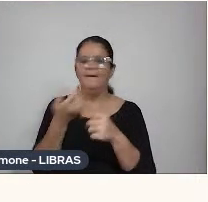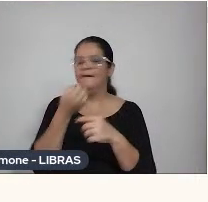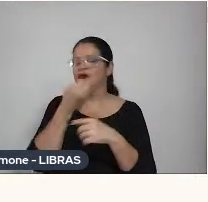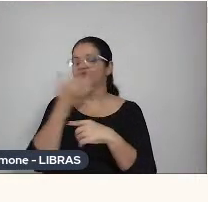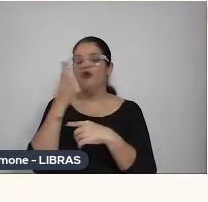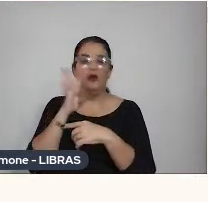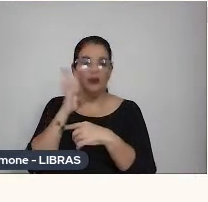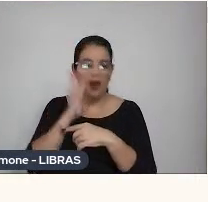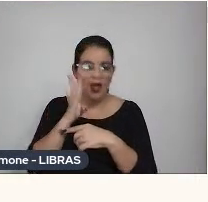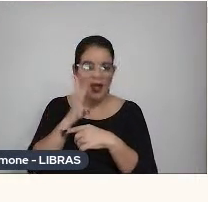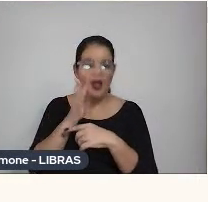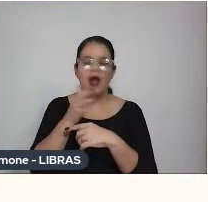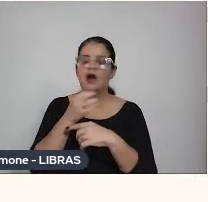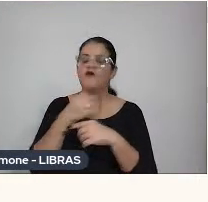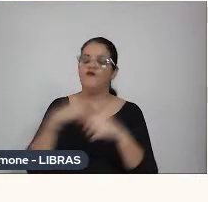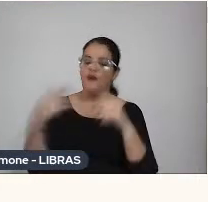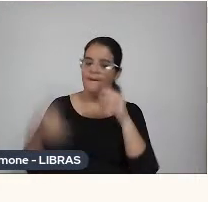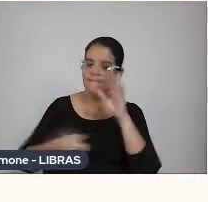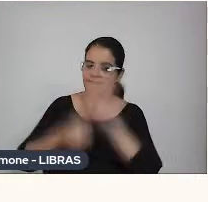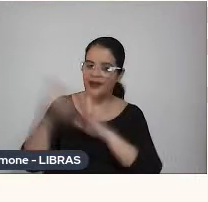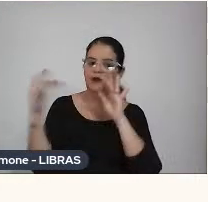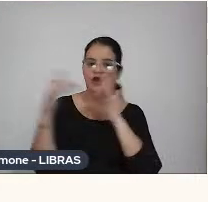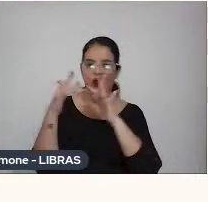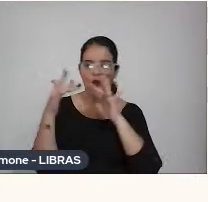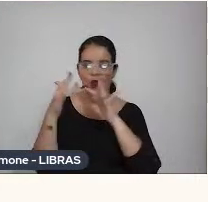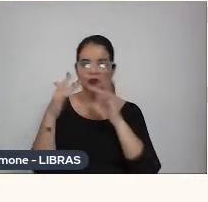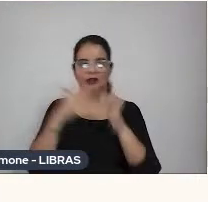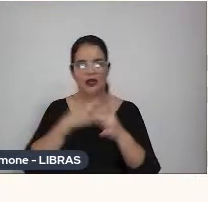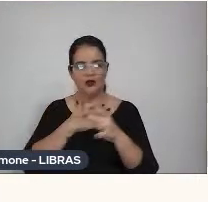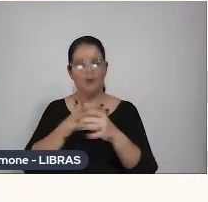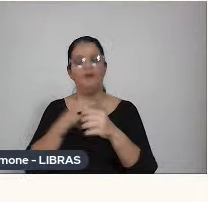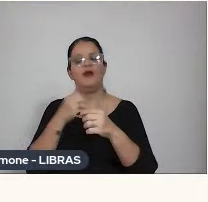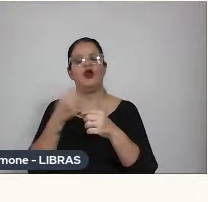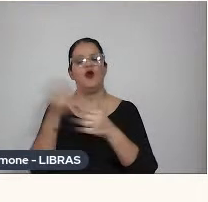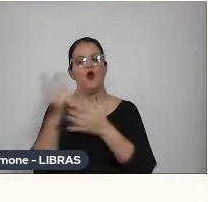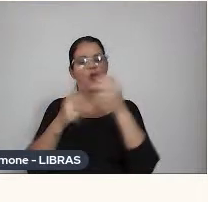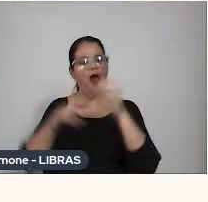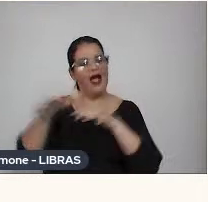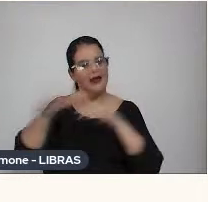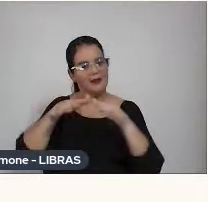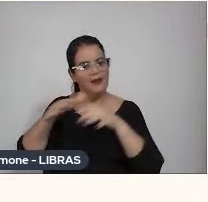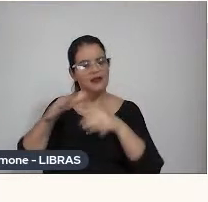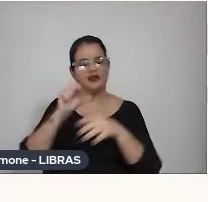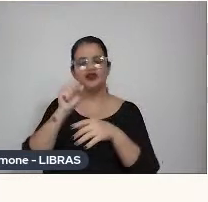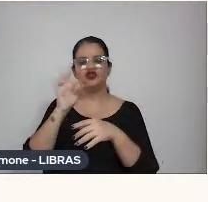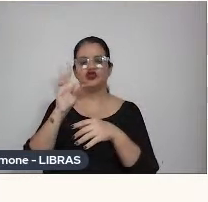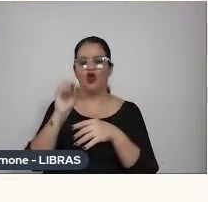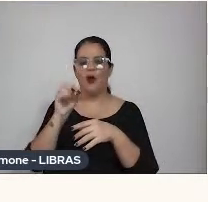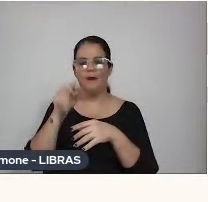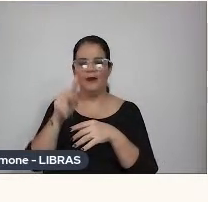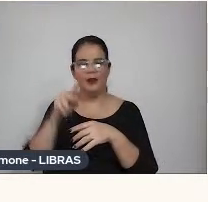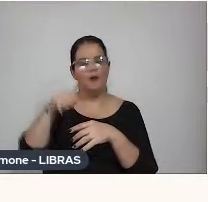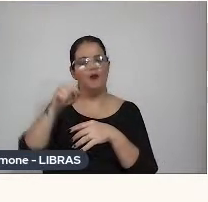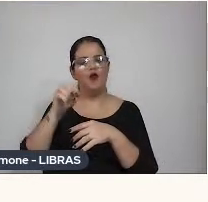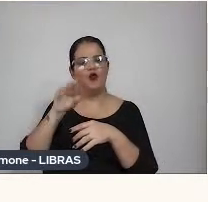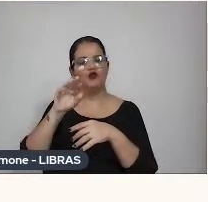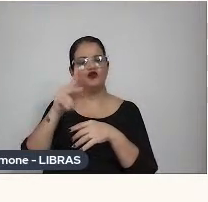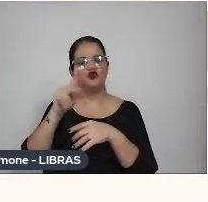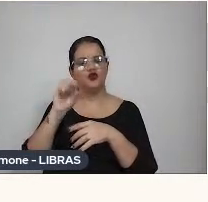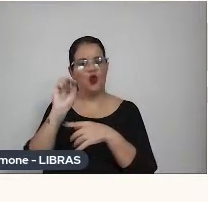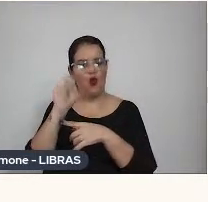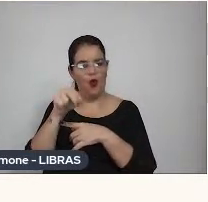legal, assim, porque foi meu primeiro contato com animação, com stop motion, e logo na